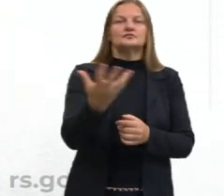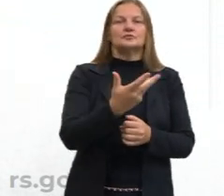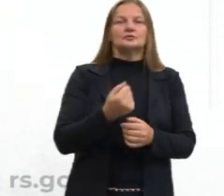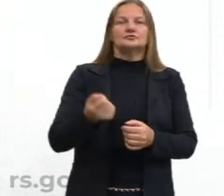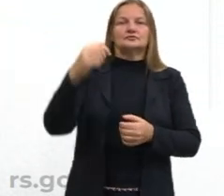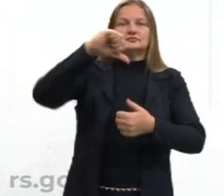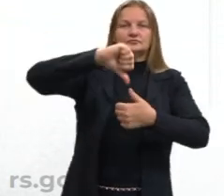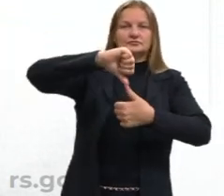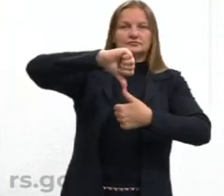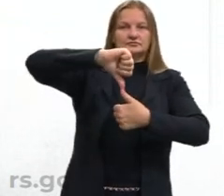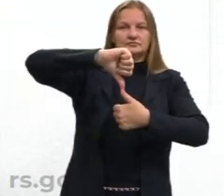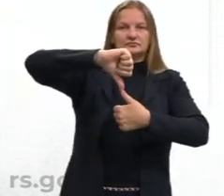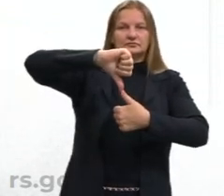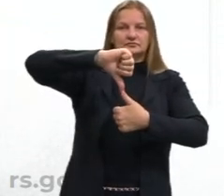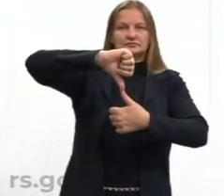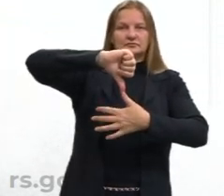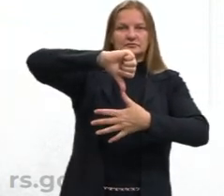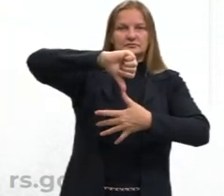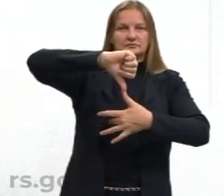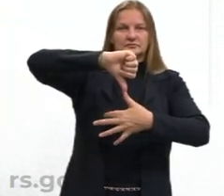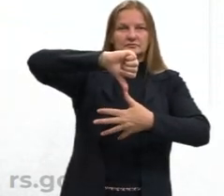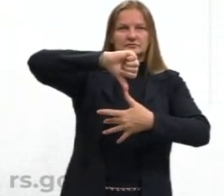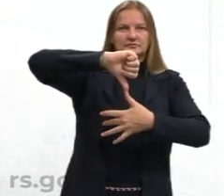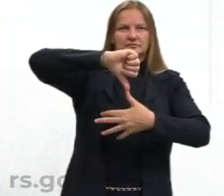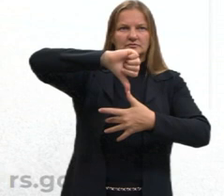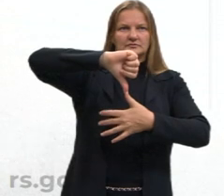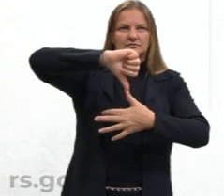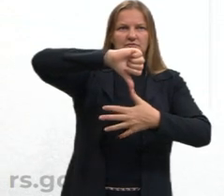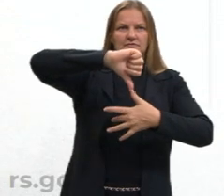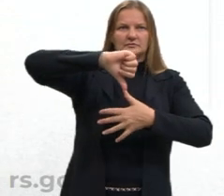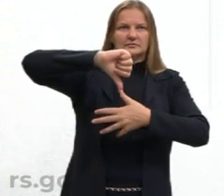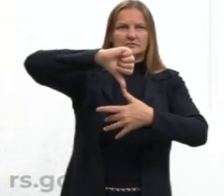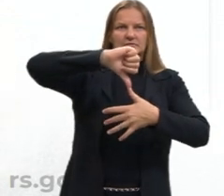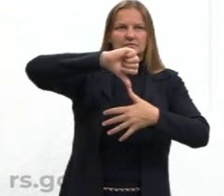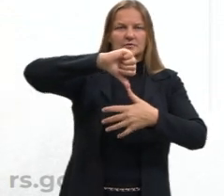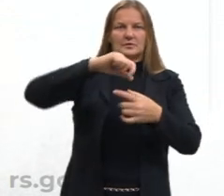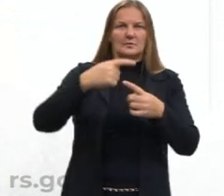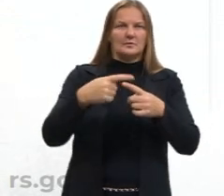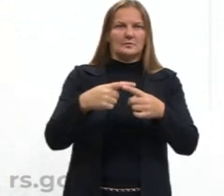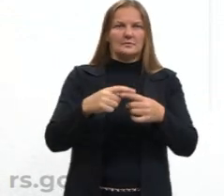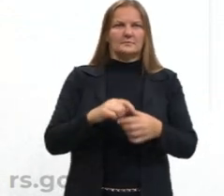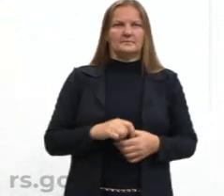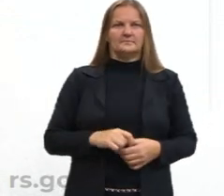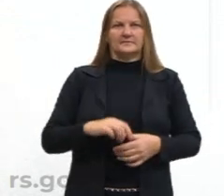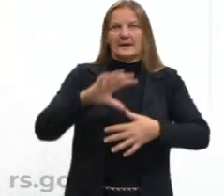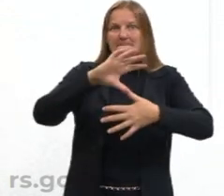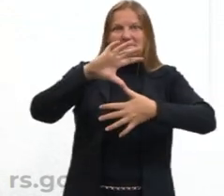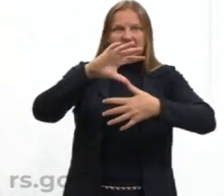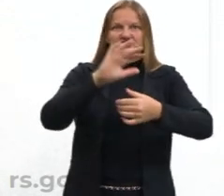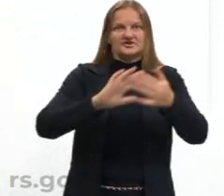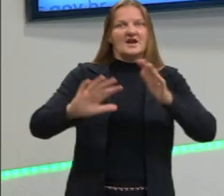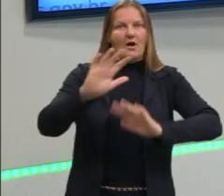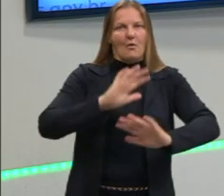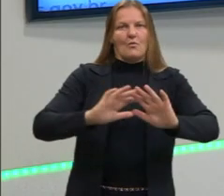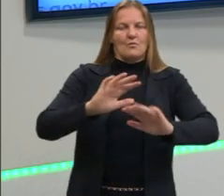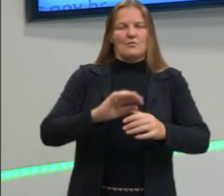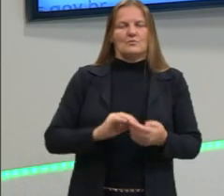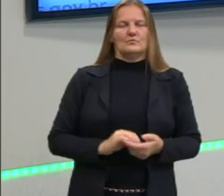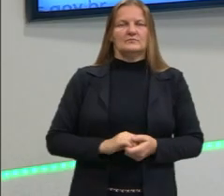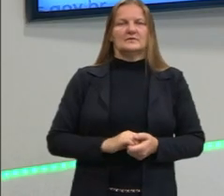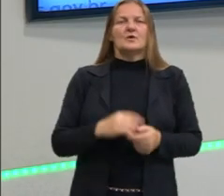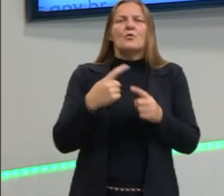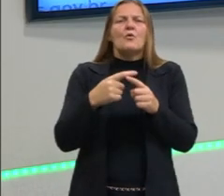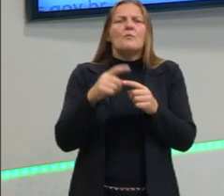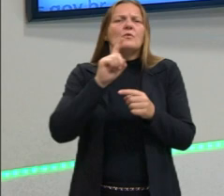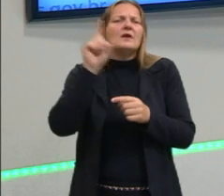América. Então, como é que o espanhol saiu da Espanha e chegou